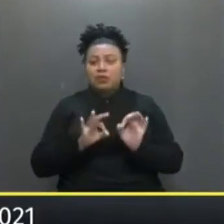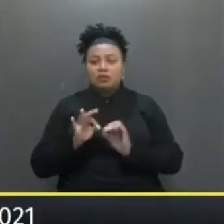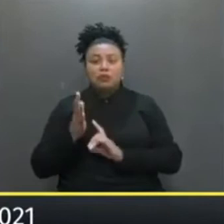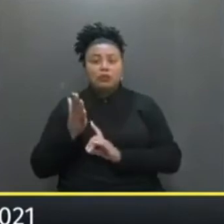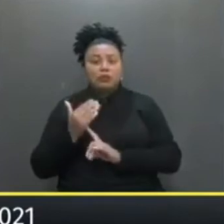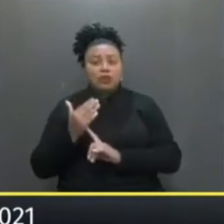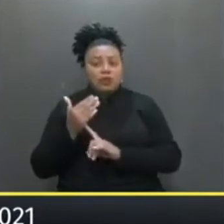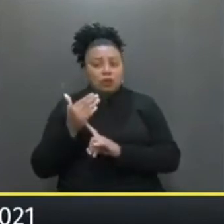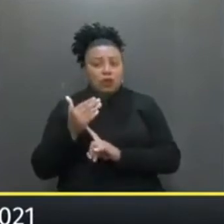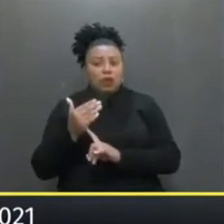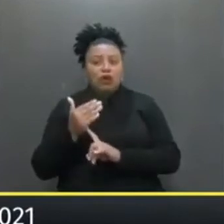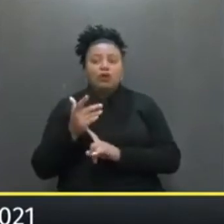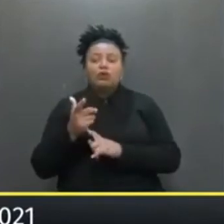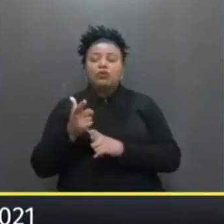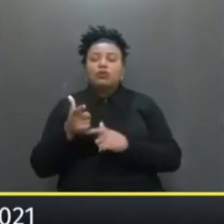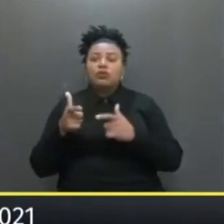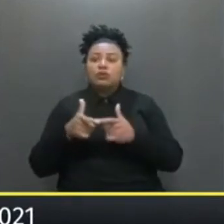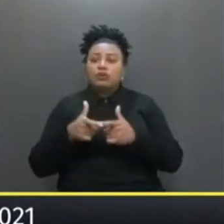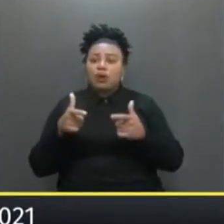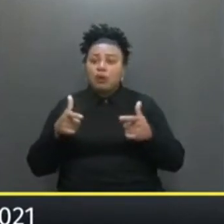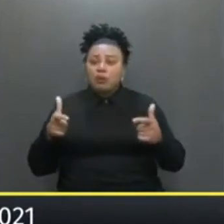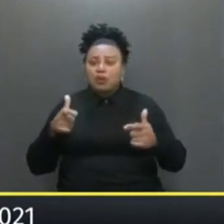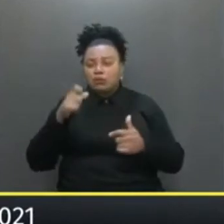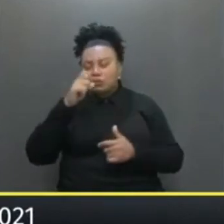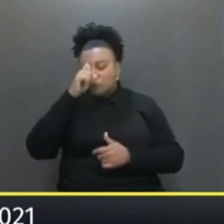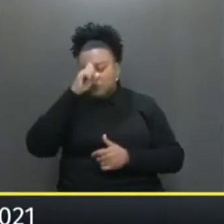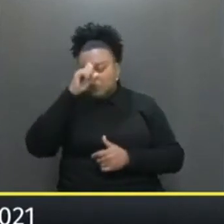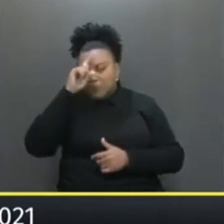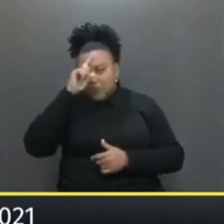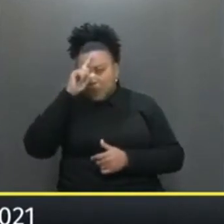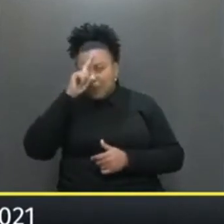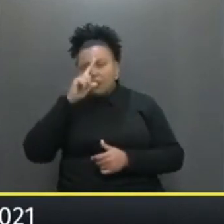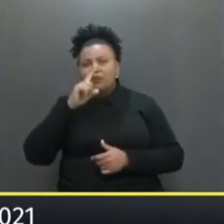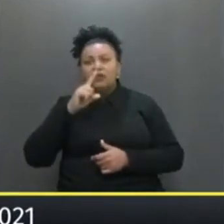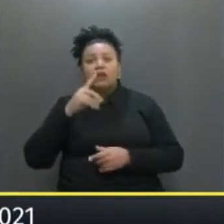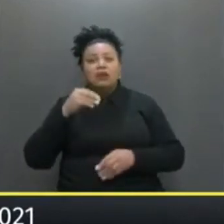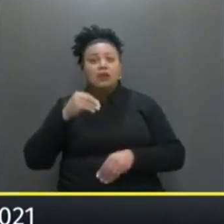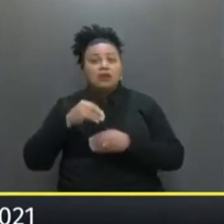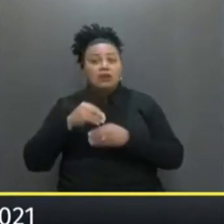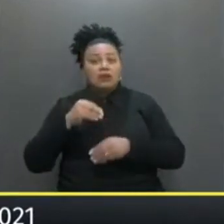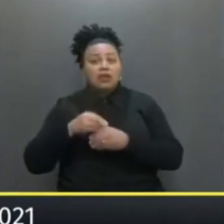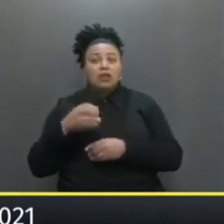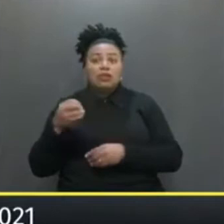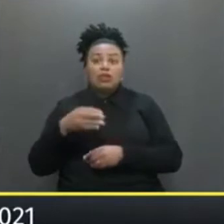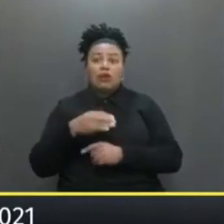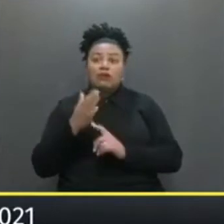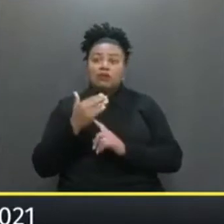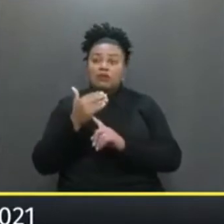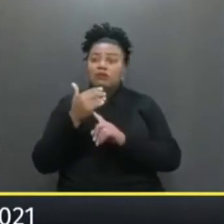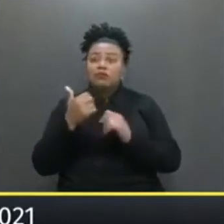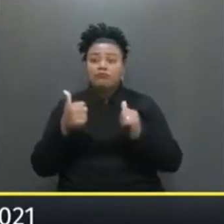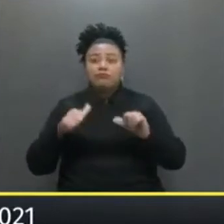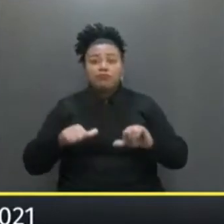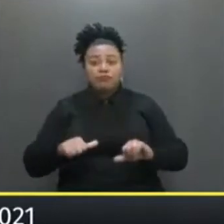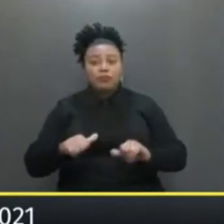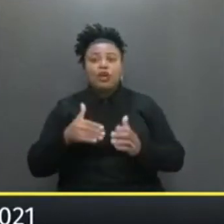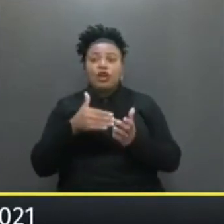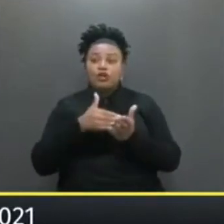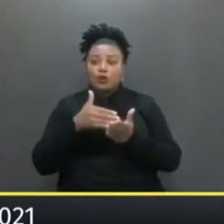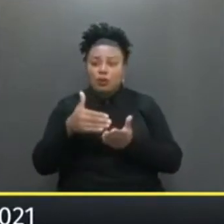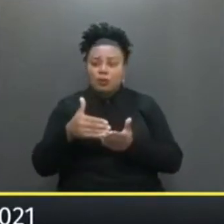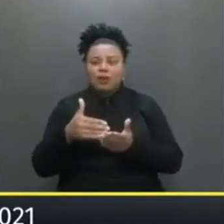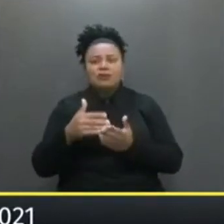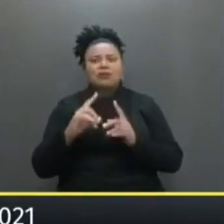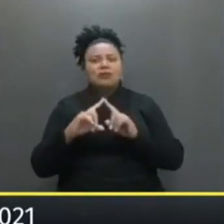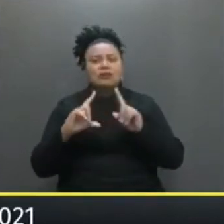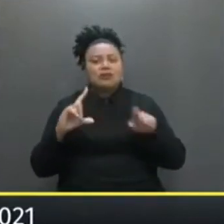Tecnológico De ampliação Dos hospitais De incorporação De novas tecnologias Cai por terra E daí a Começa